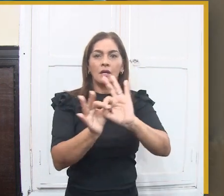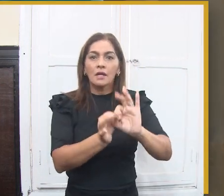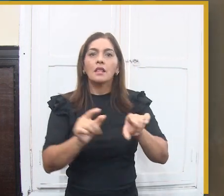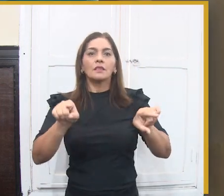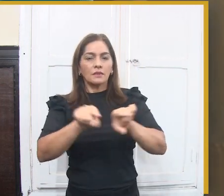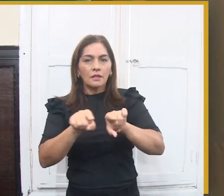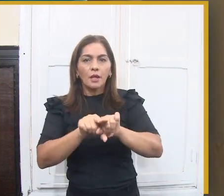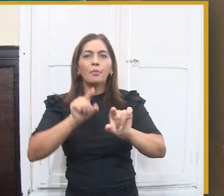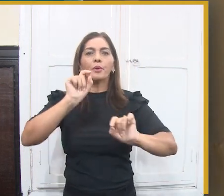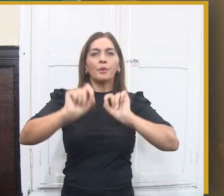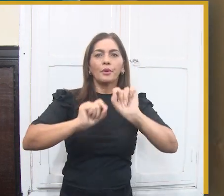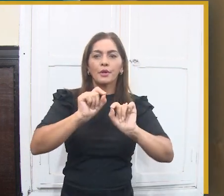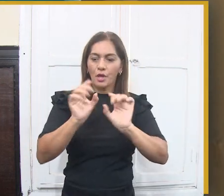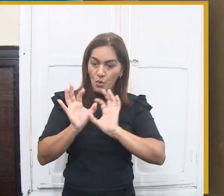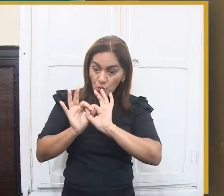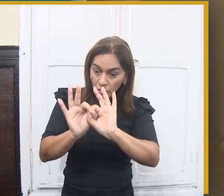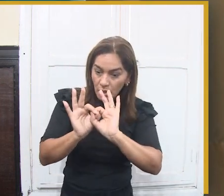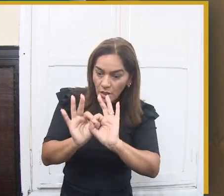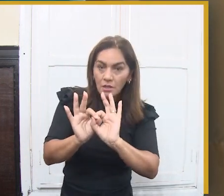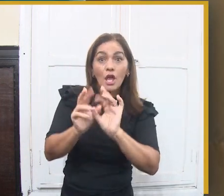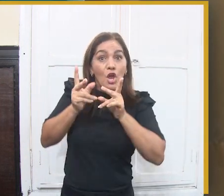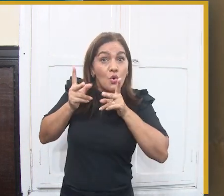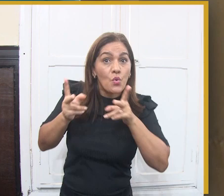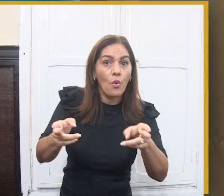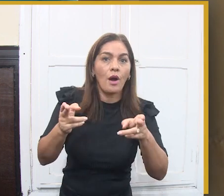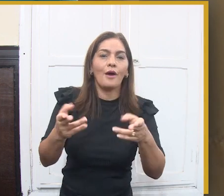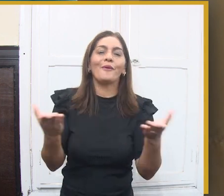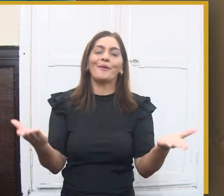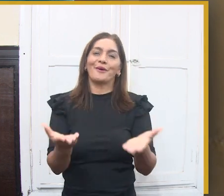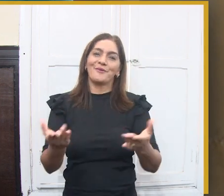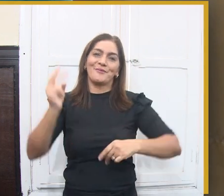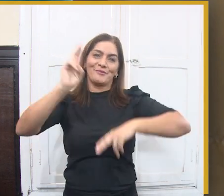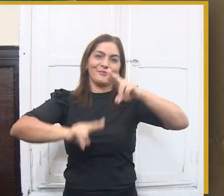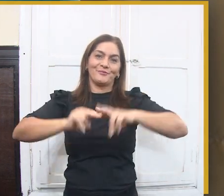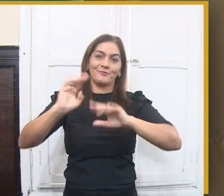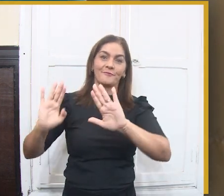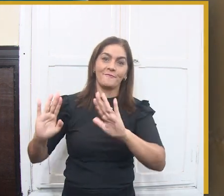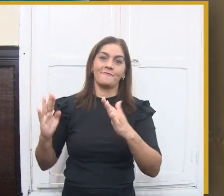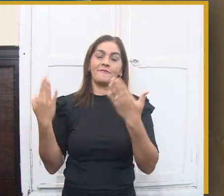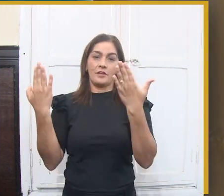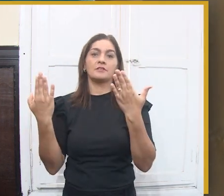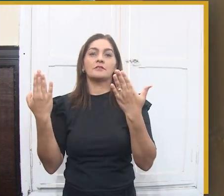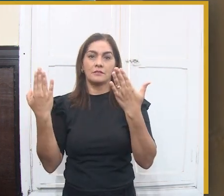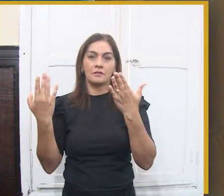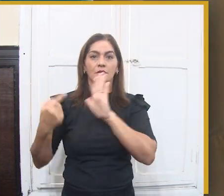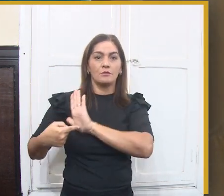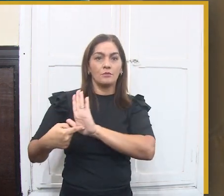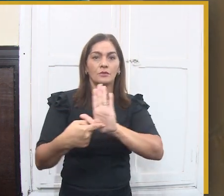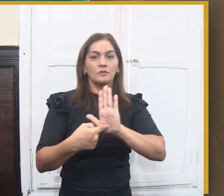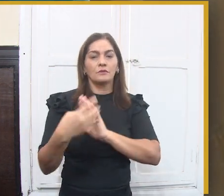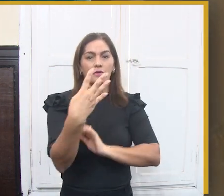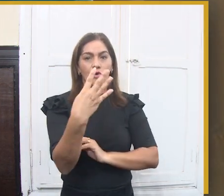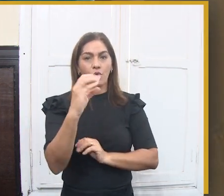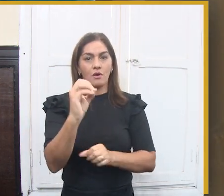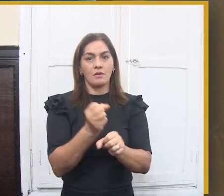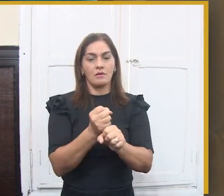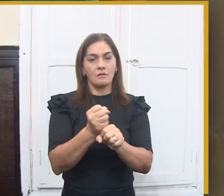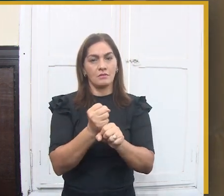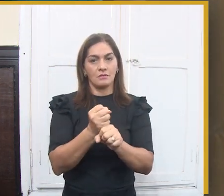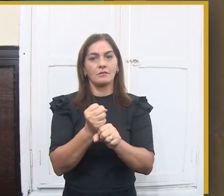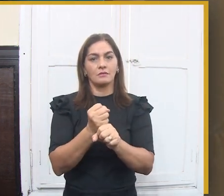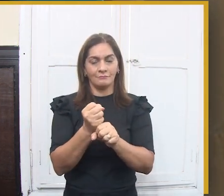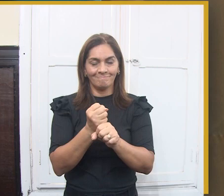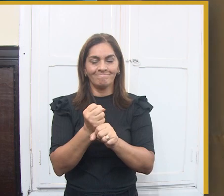Luminato, e foi uma construção de todo o governo, Bruno Cunha-Alema, foi uma construção de um secretariado e conjunto, de forma harmoniosa,